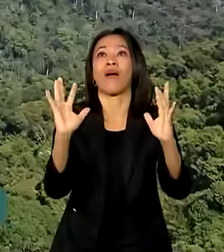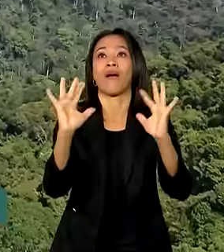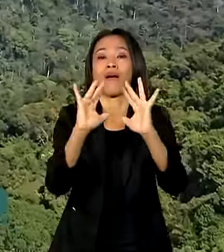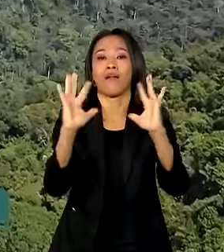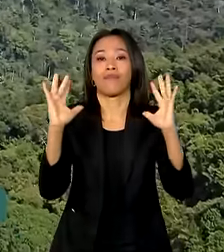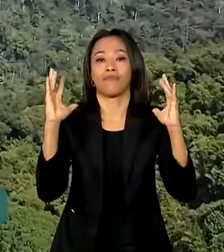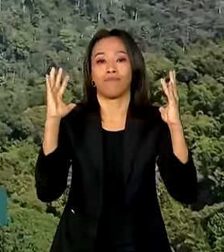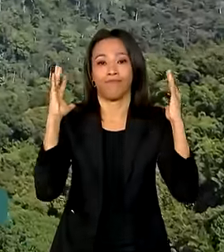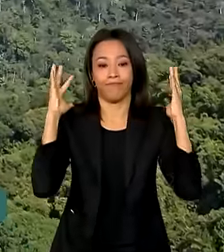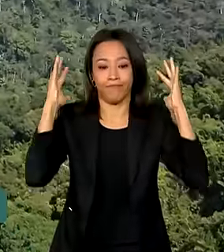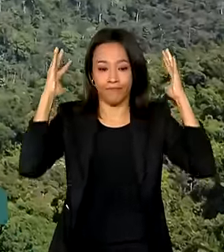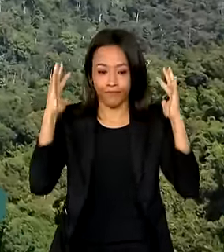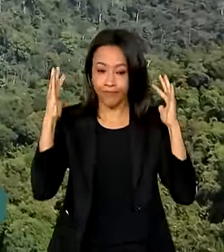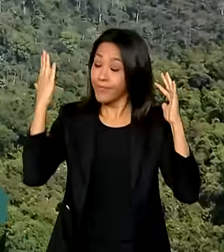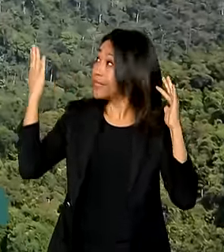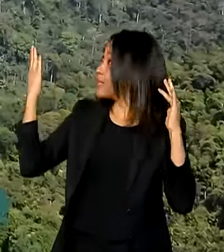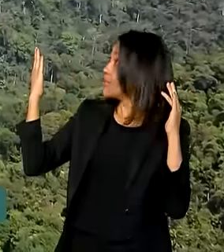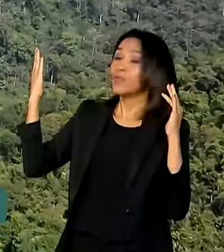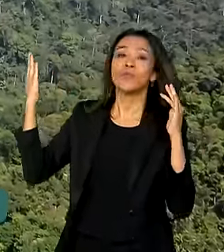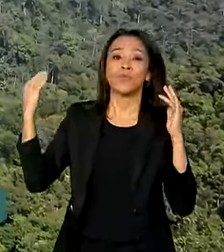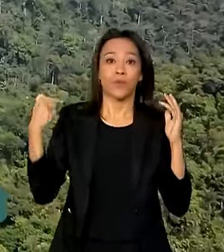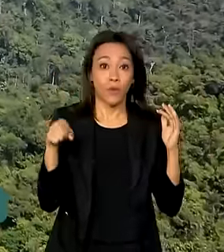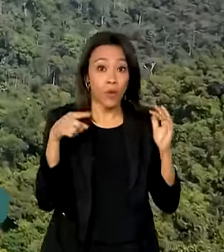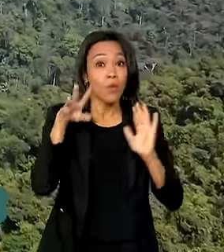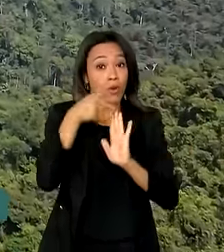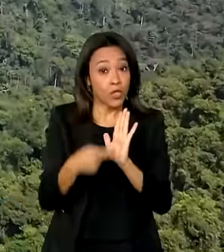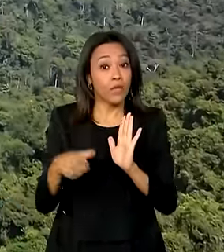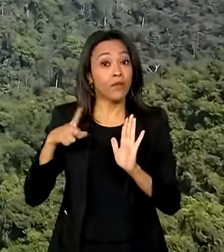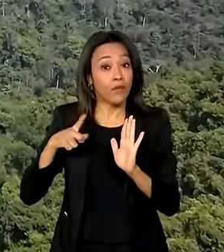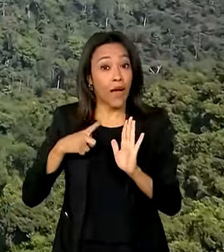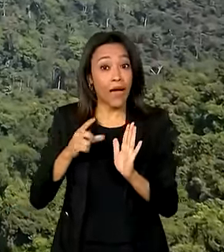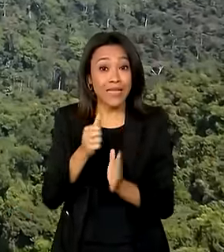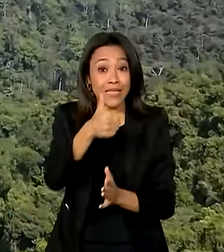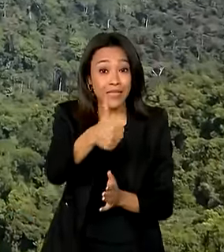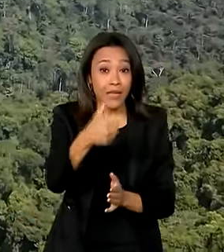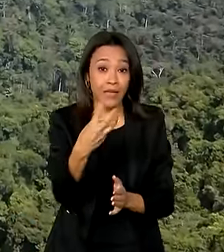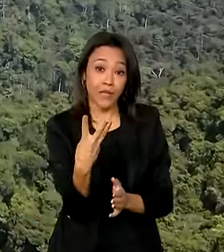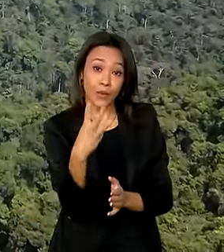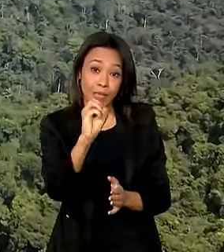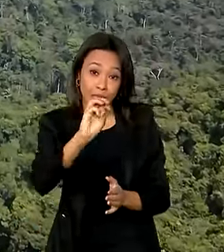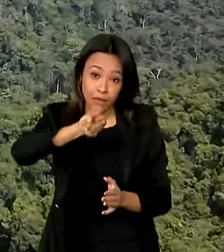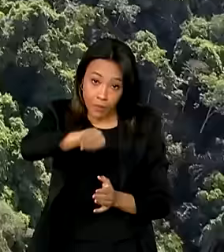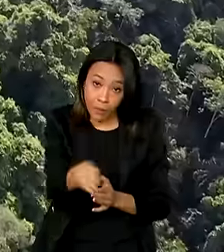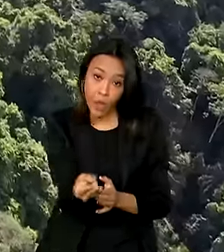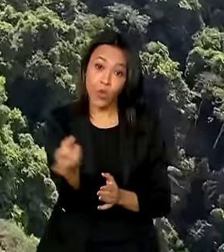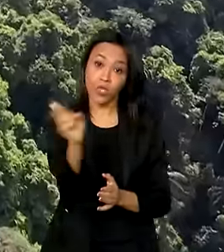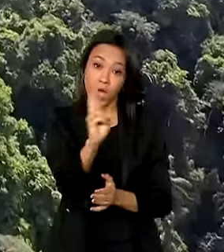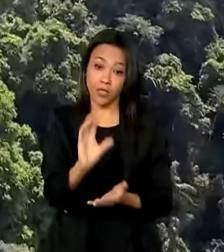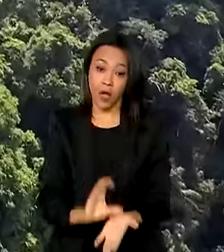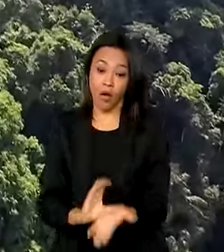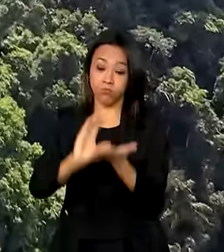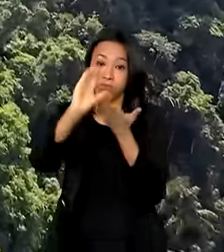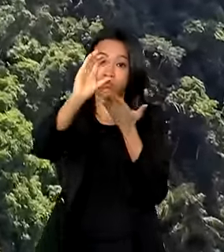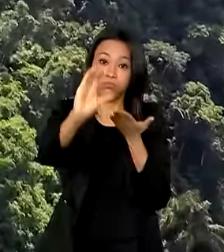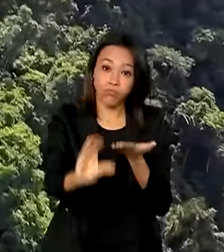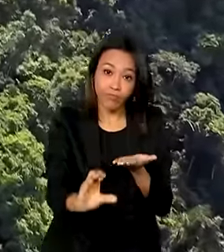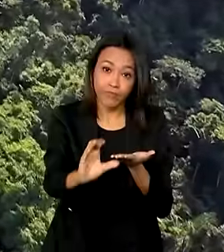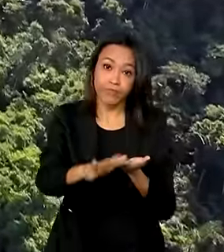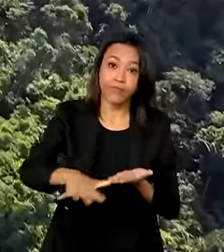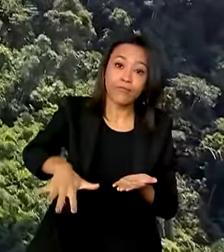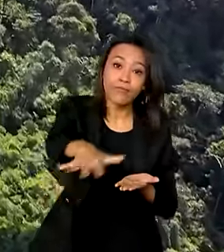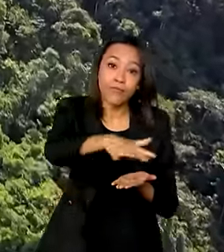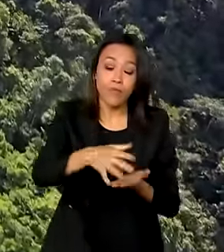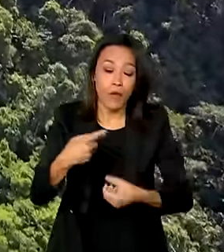O Floresta Mais também está investindo 130 milhões de reais no programa União com